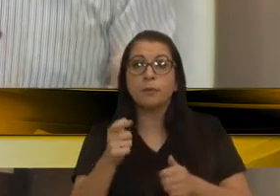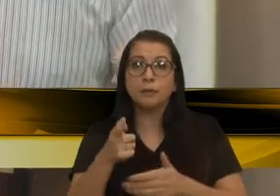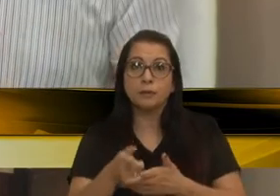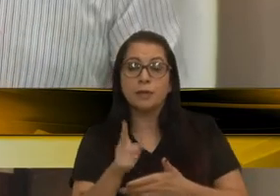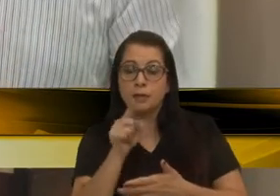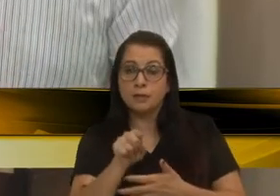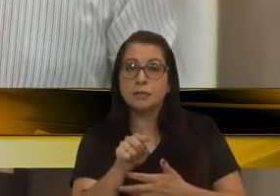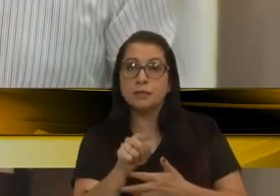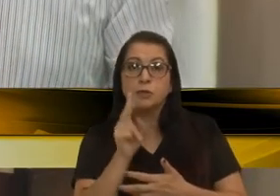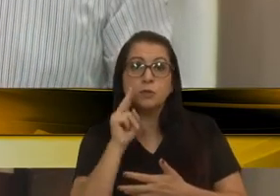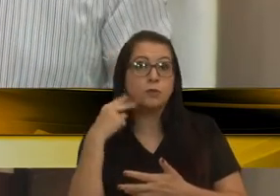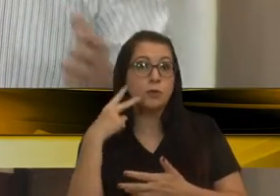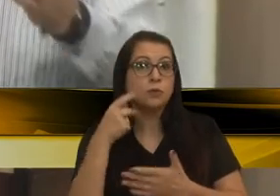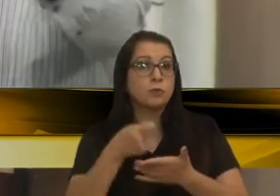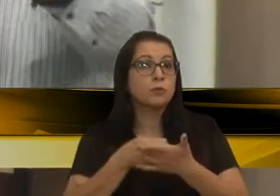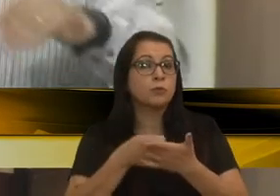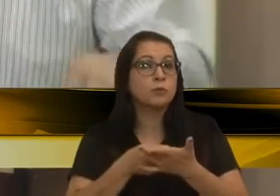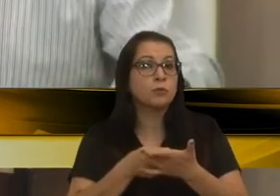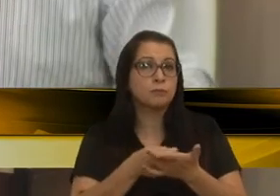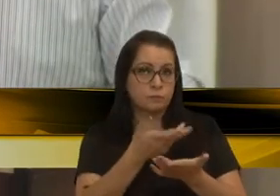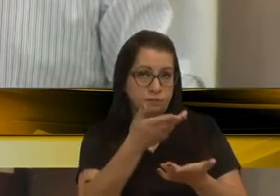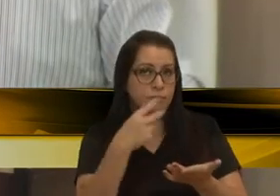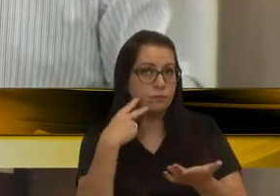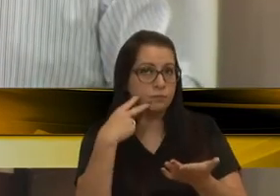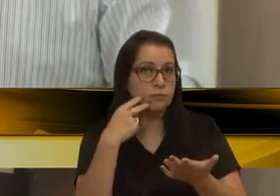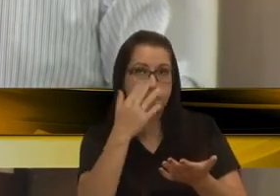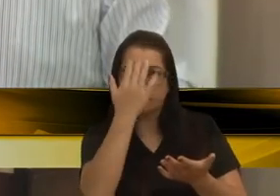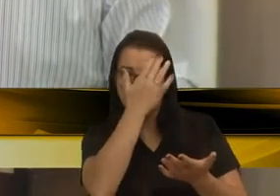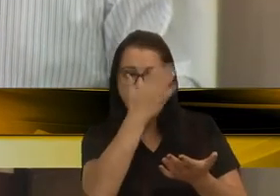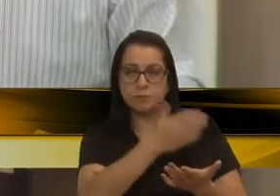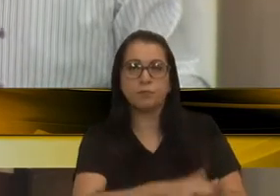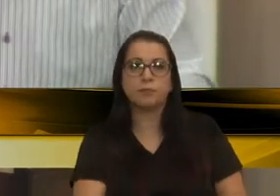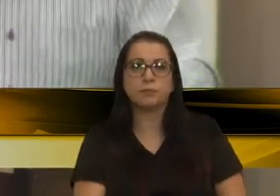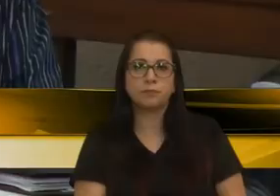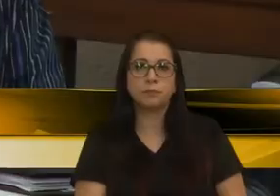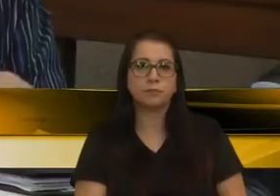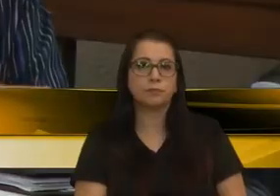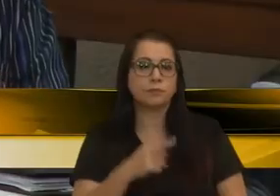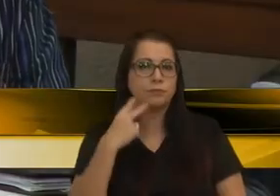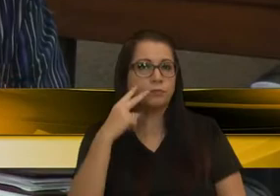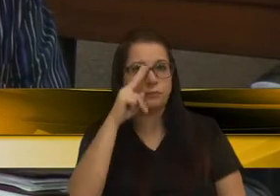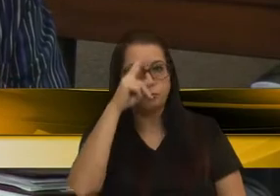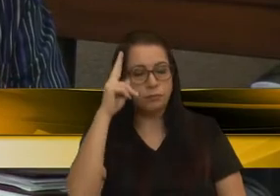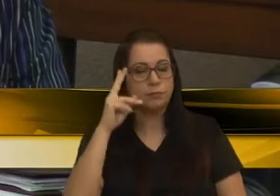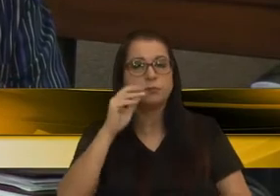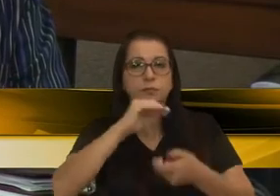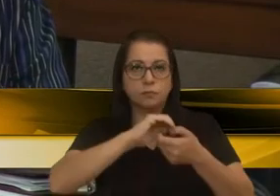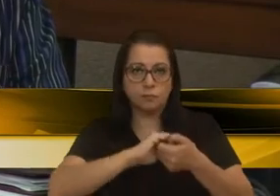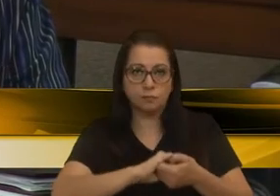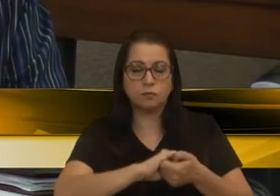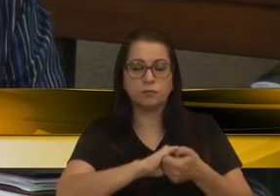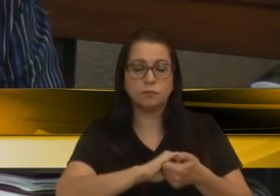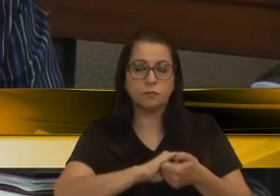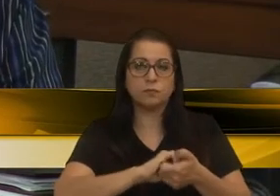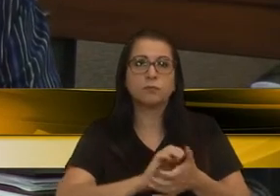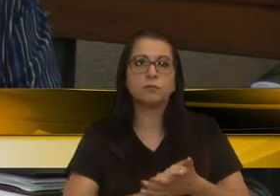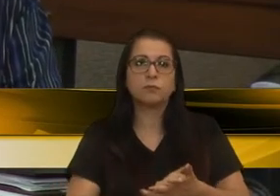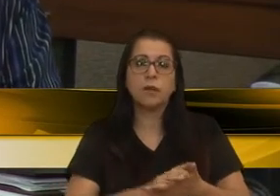É isso que esse vereador está cobrando. Sua parte, vereador Adiló. Vereador Ruiz, lhe cumprimento pela